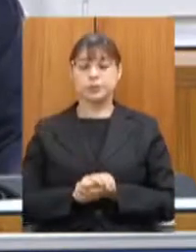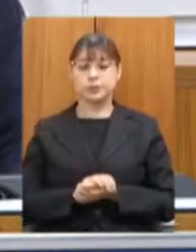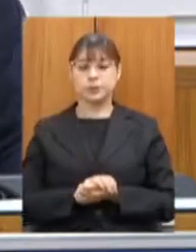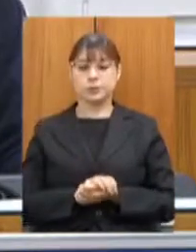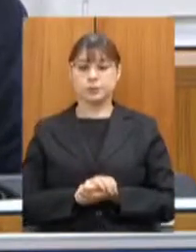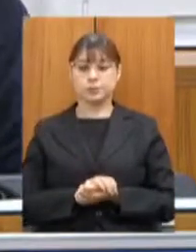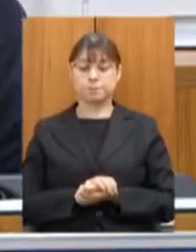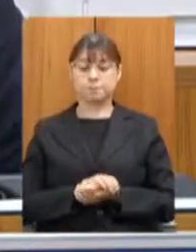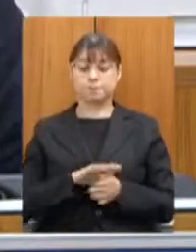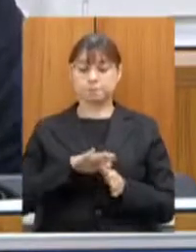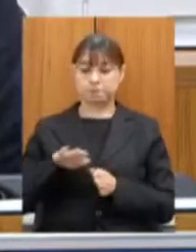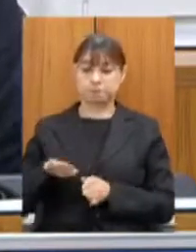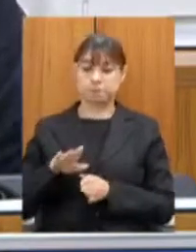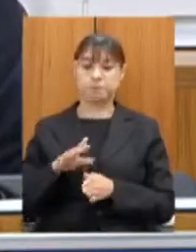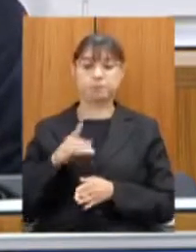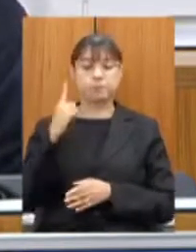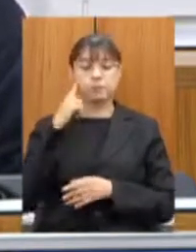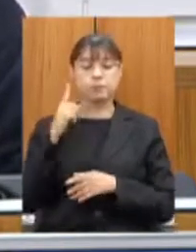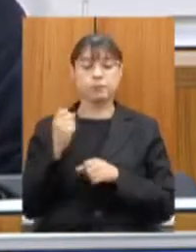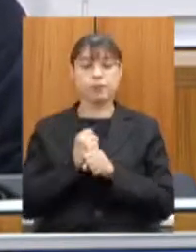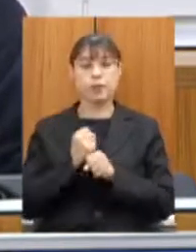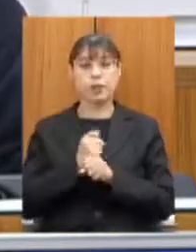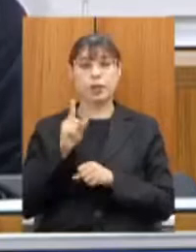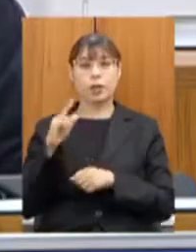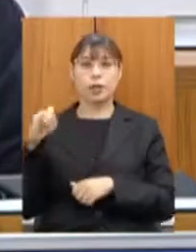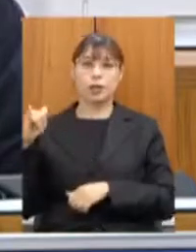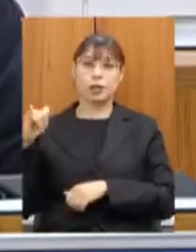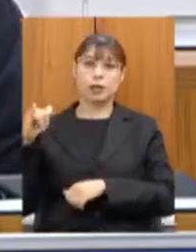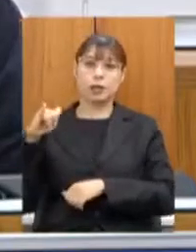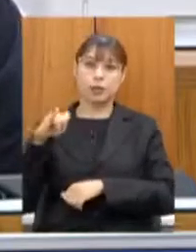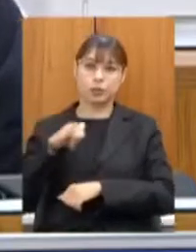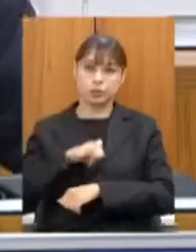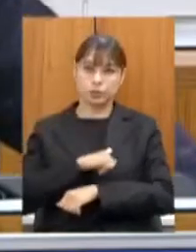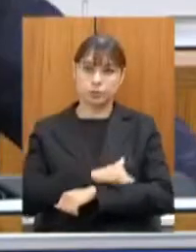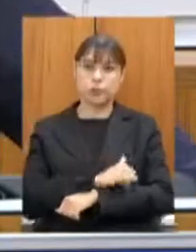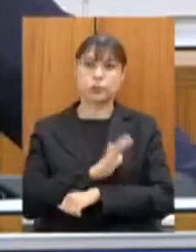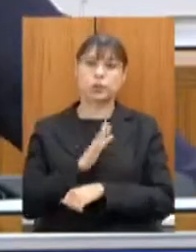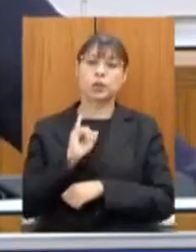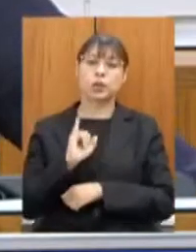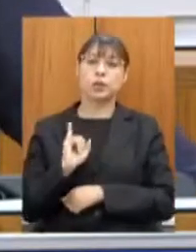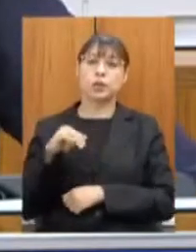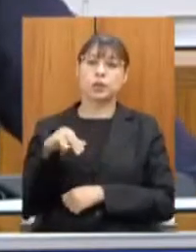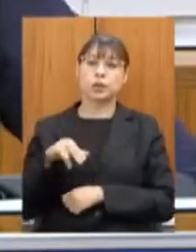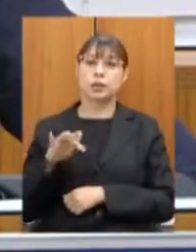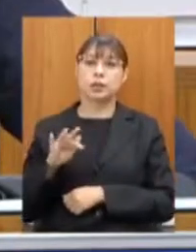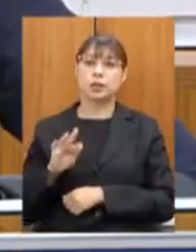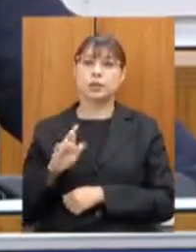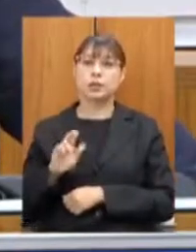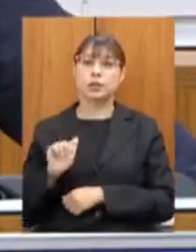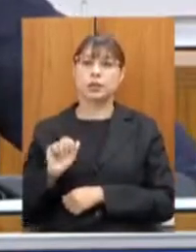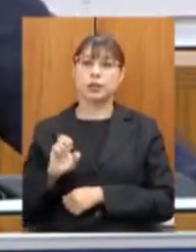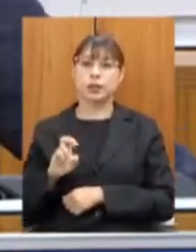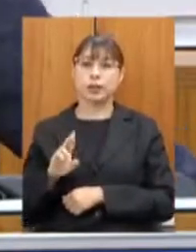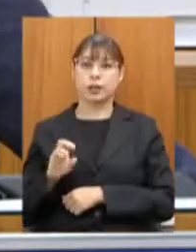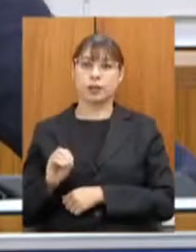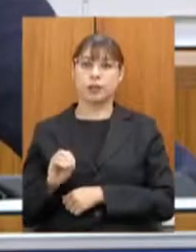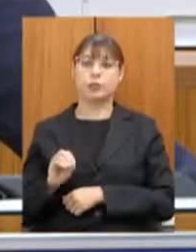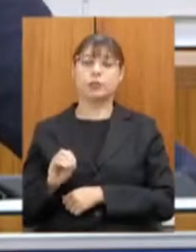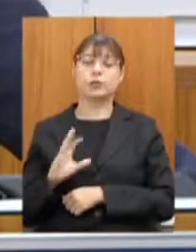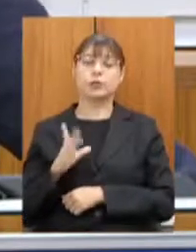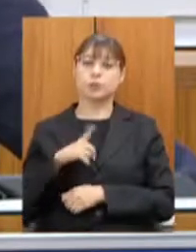sobre a operação do aeroporto nós já temos um contrato firmado com a própria Infraero ontem conversava com o presidente